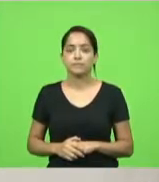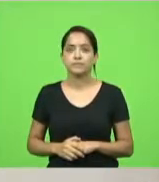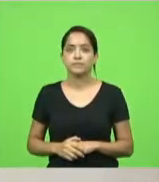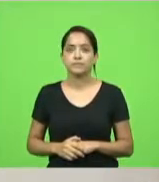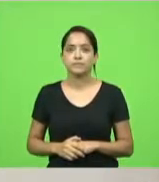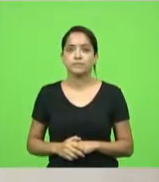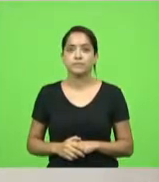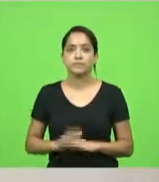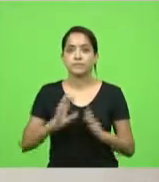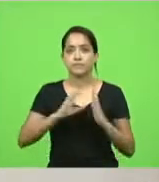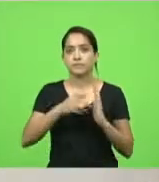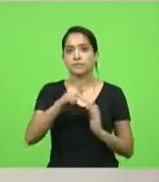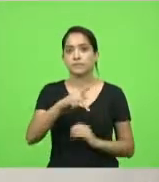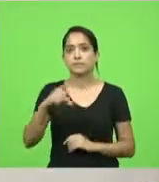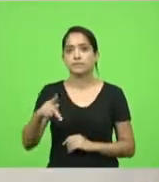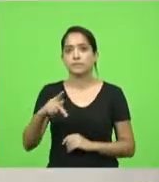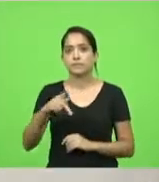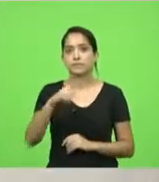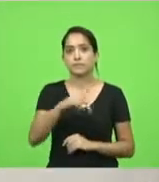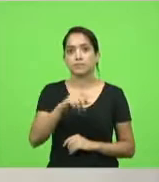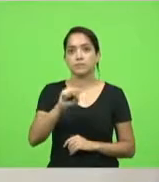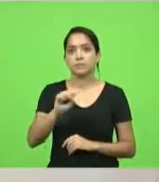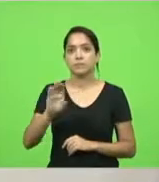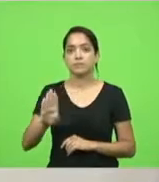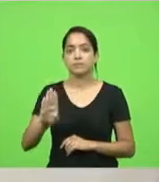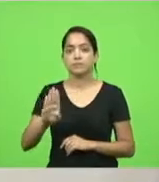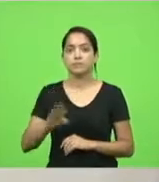Bloco PP-PSB.